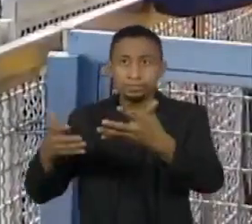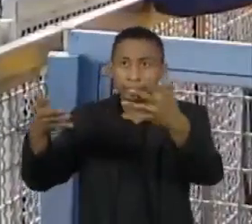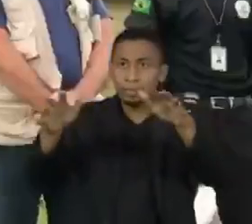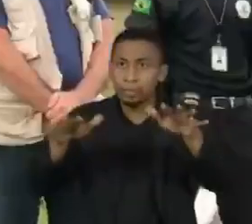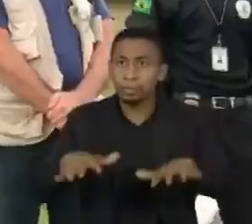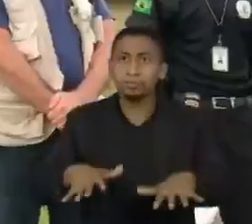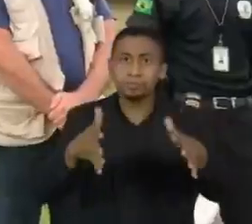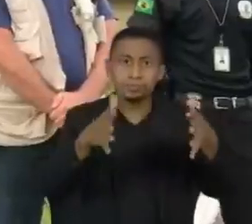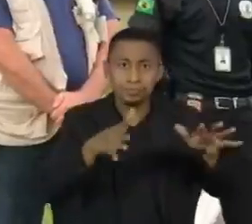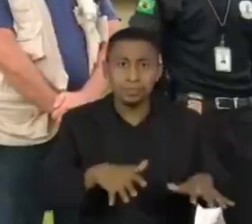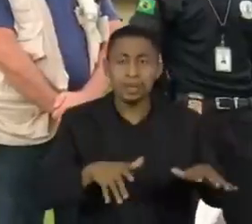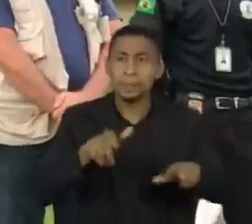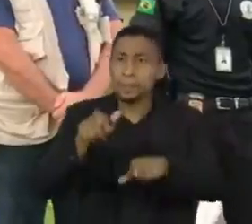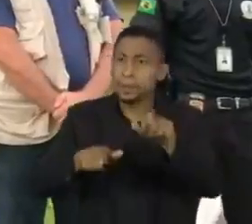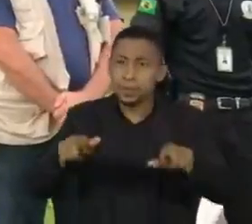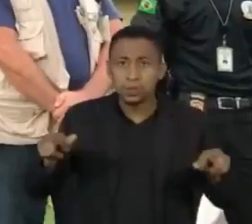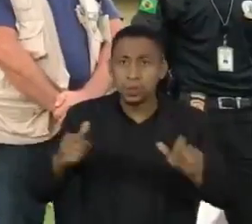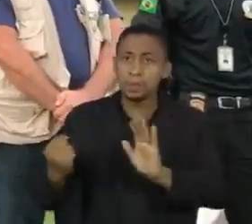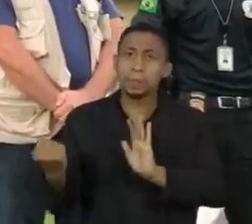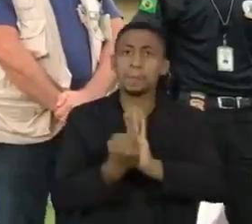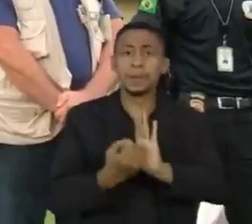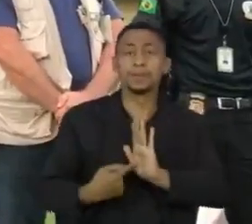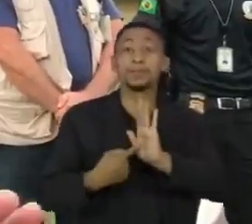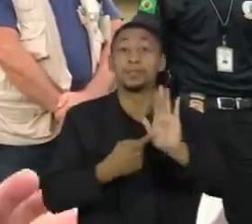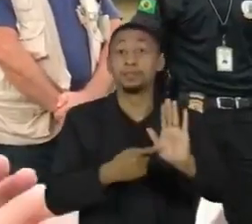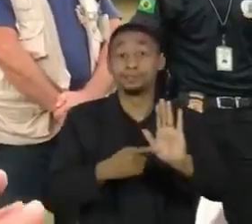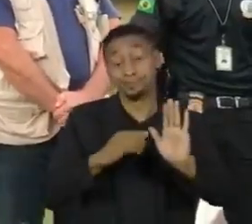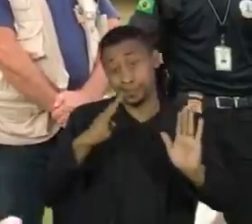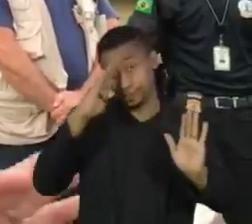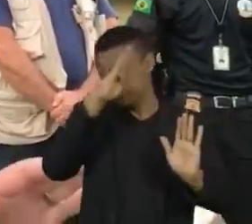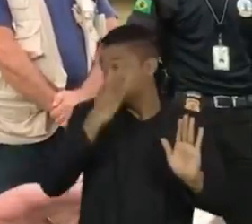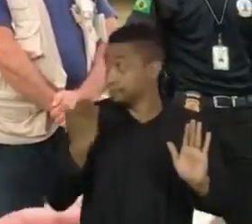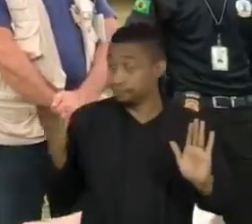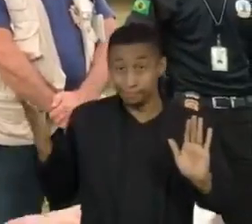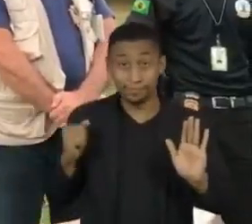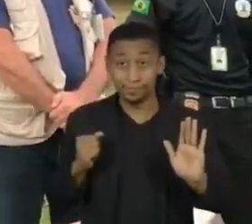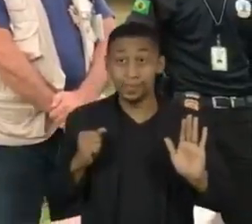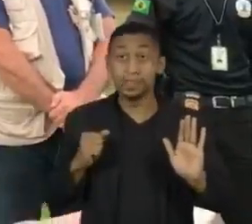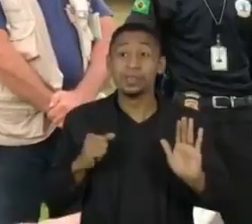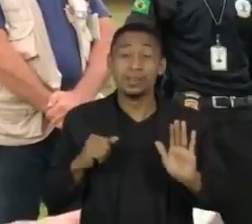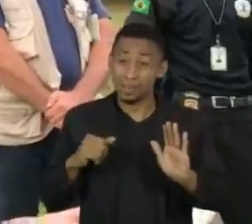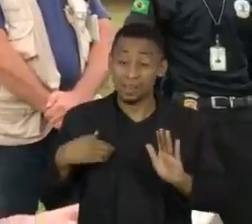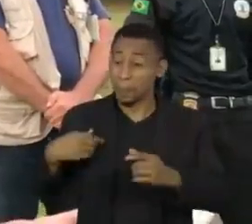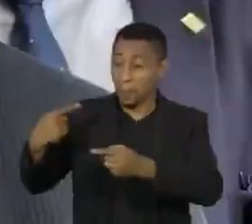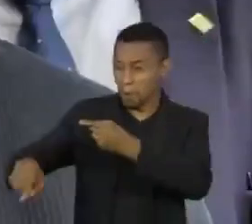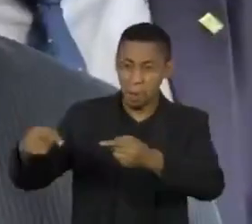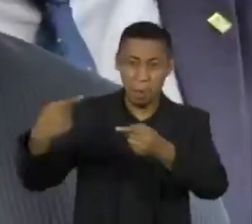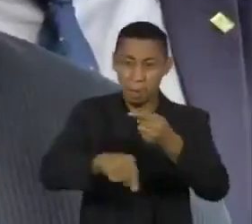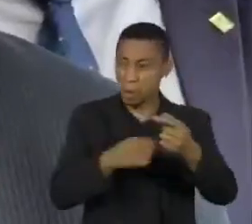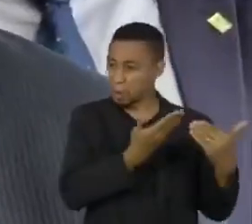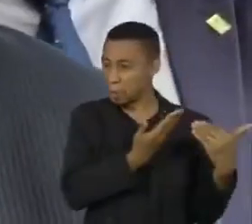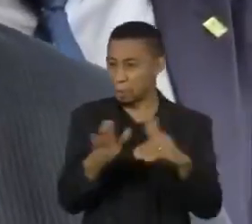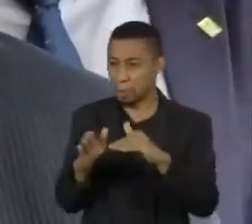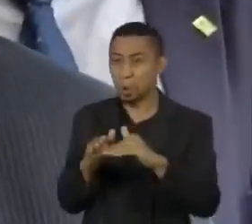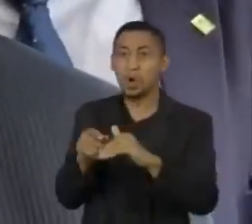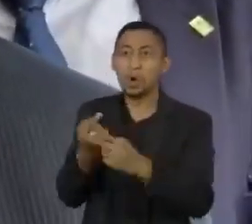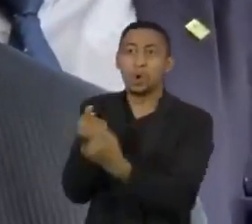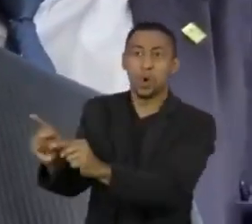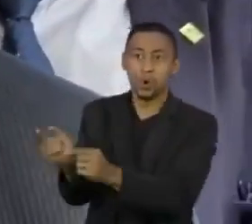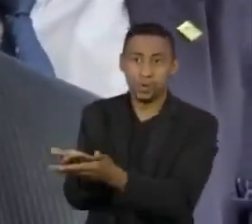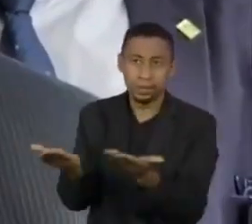de jornalistas passaram a ser a marca registrada do presidente brasileiro. Qualquer revelação da mídia que contraria o governo